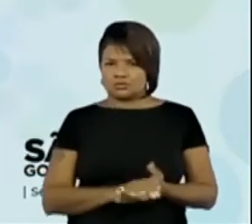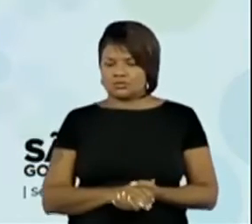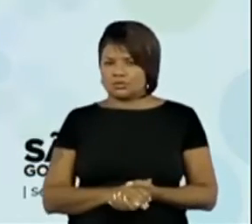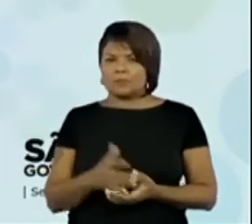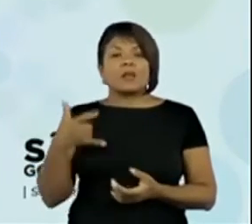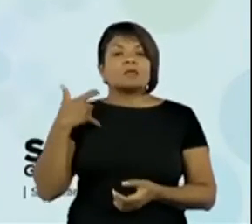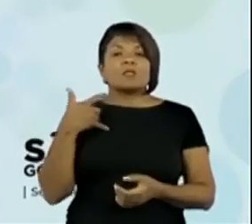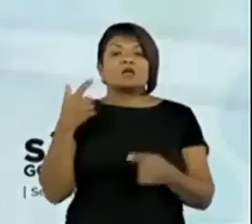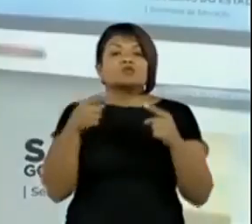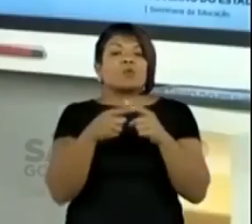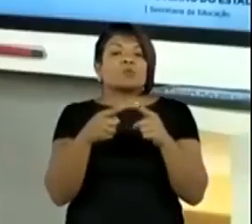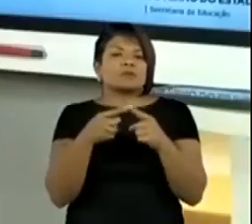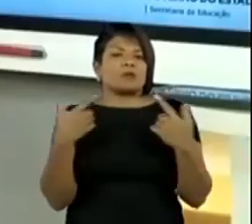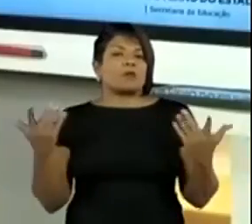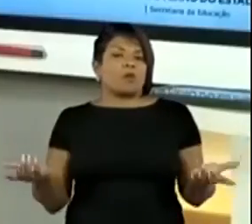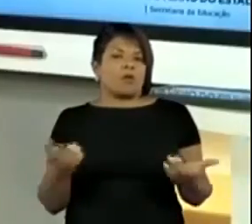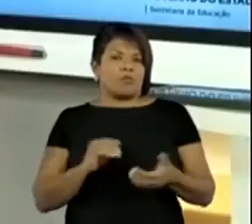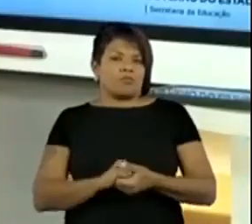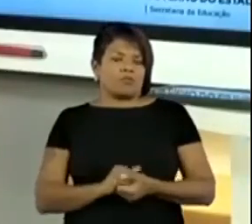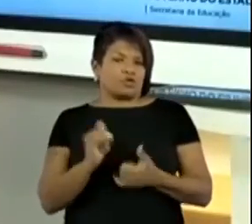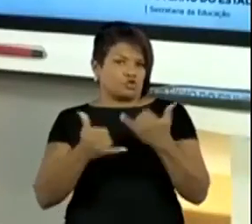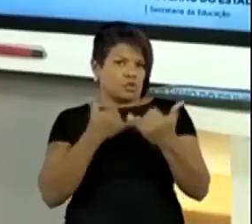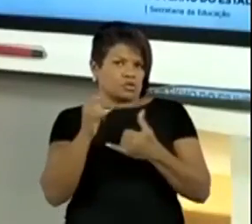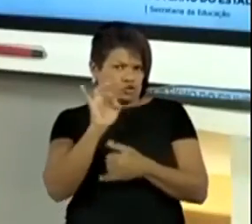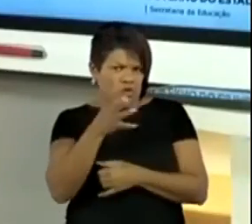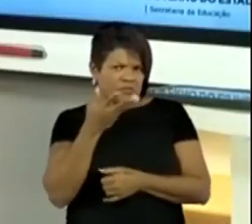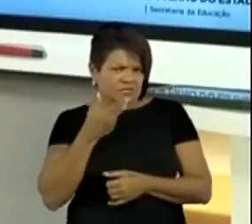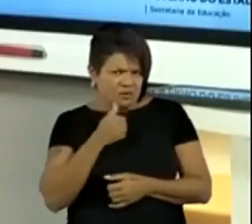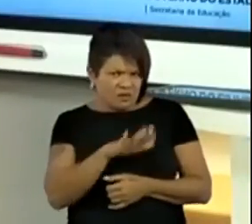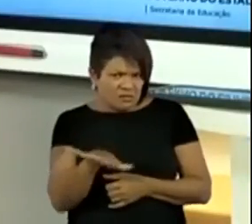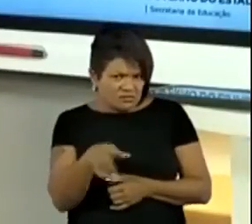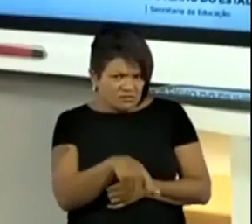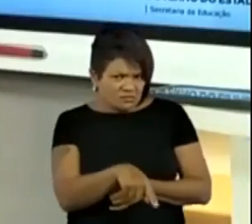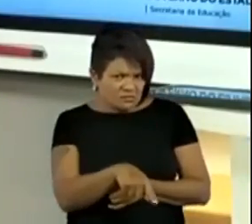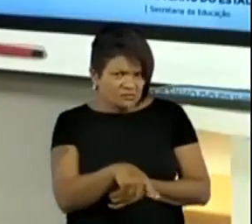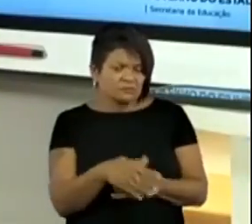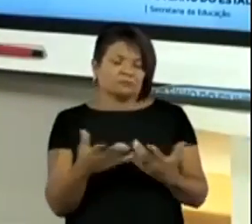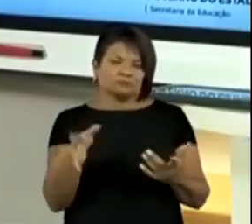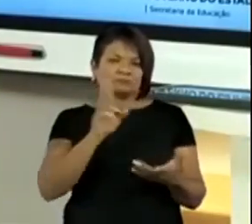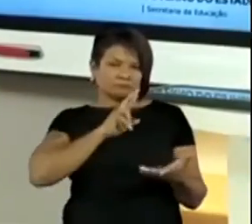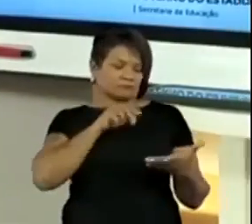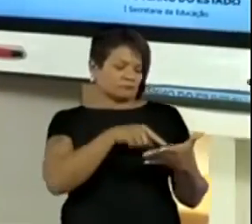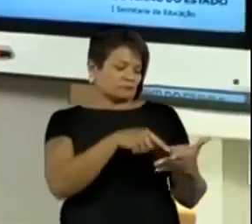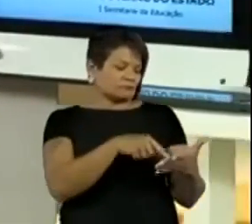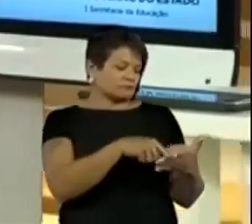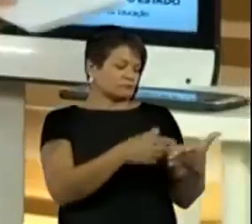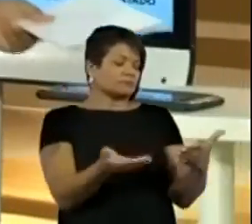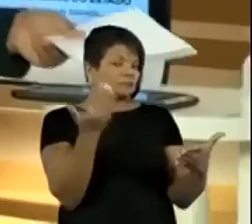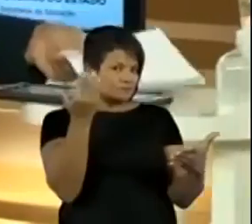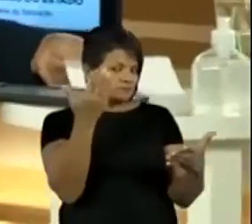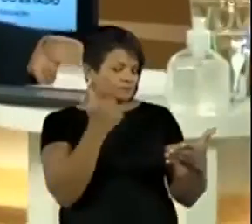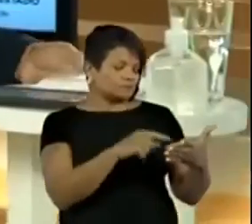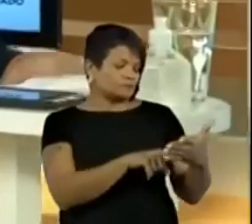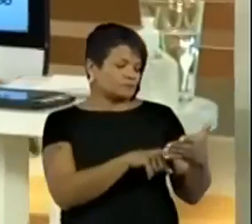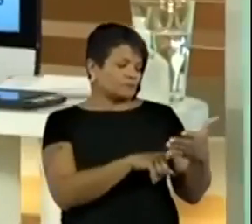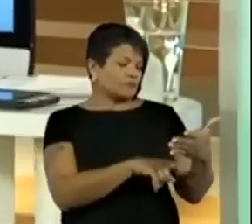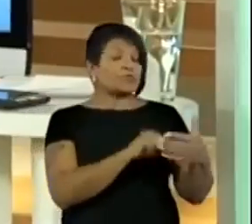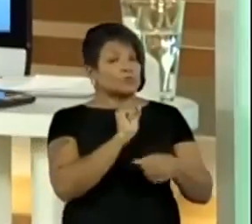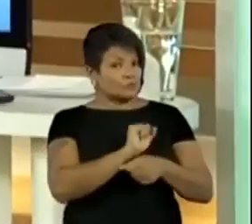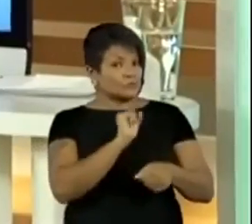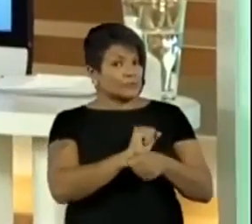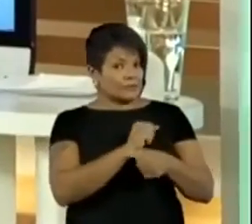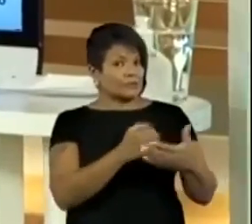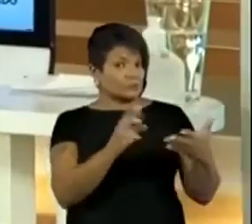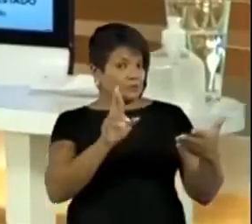jogo é para quem? Só para as crianças? Me responde aí no chat. Vamos, gente. Estou aguardando as